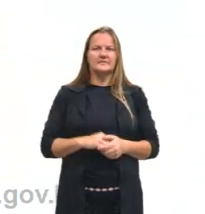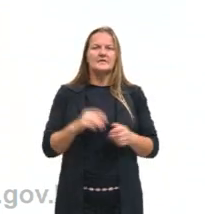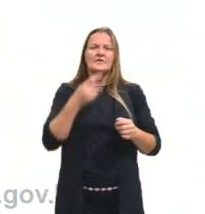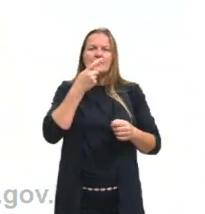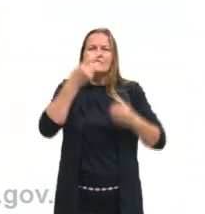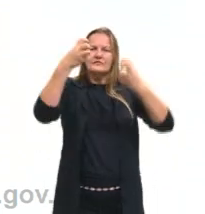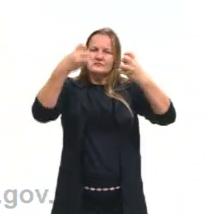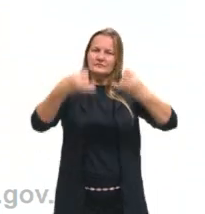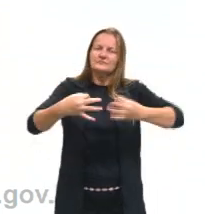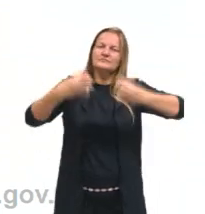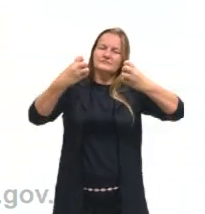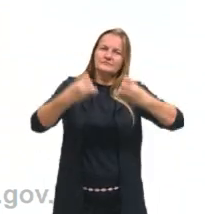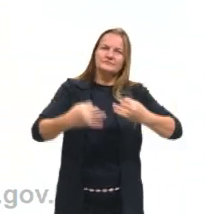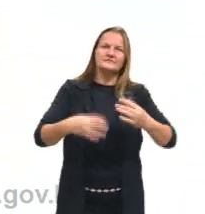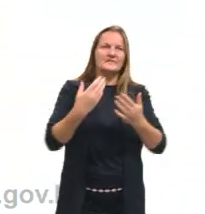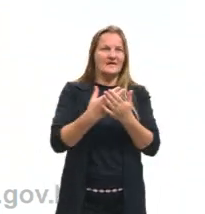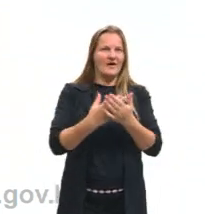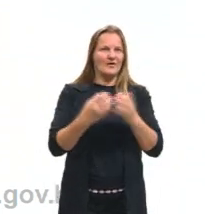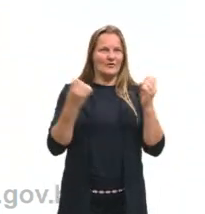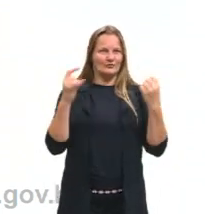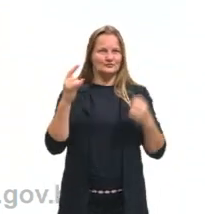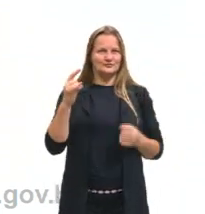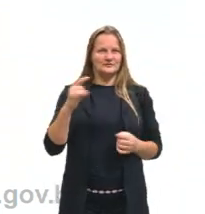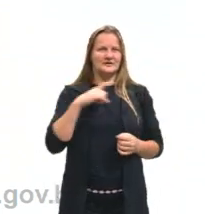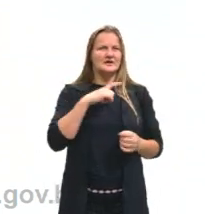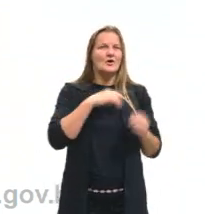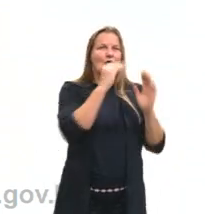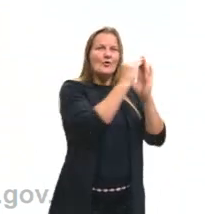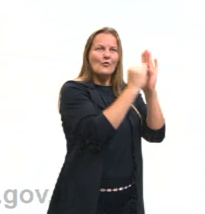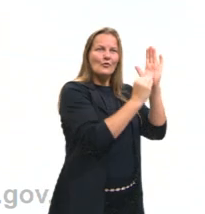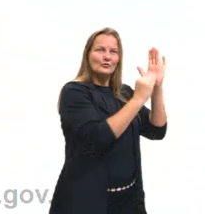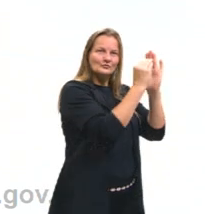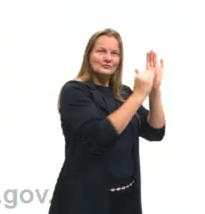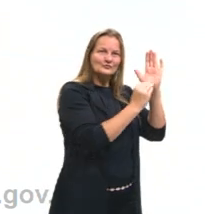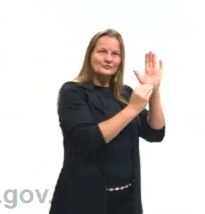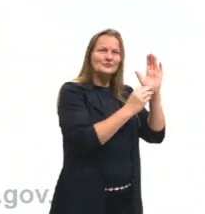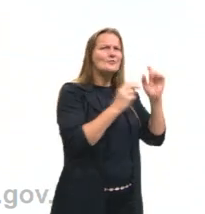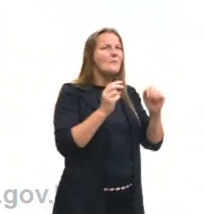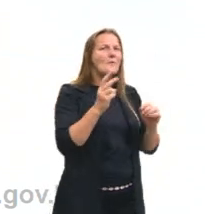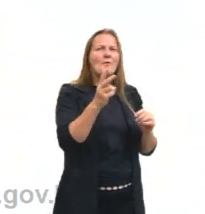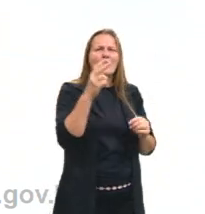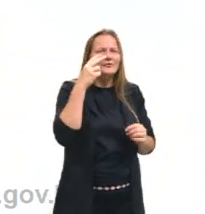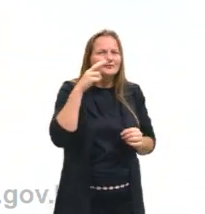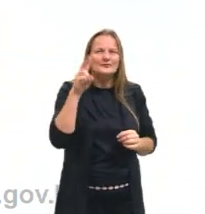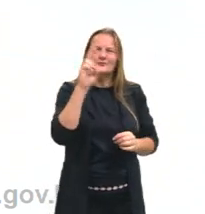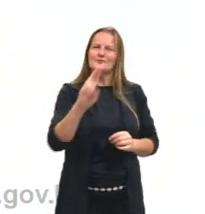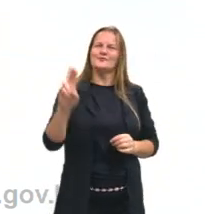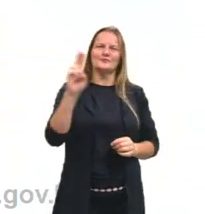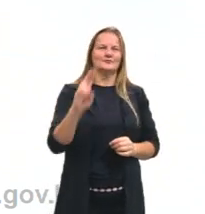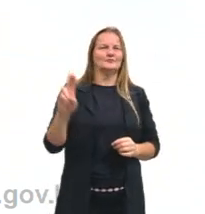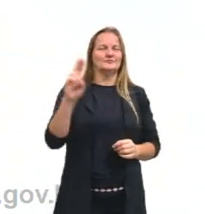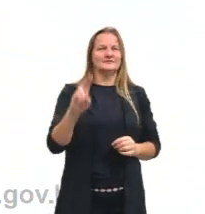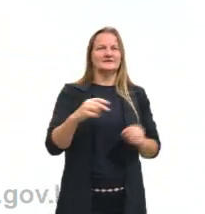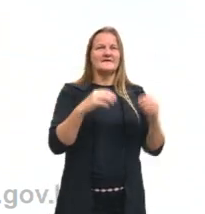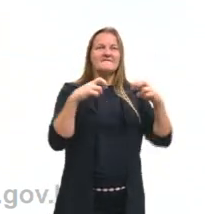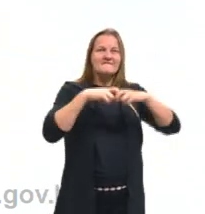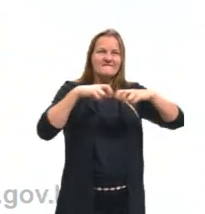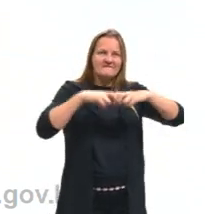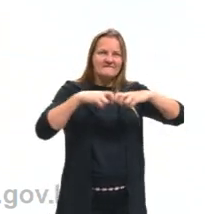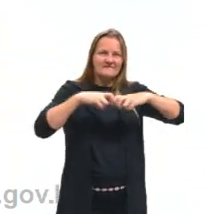última aula, esse conteúdo conversão de unidades, gente usa bastante na física.